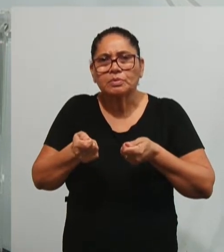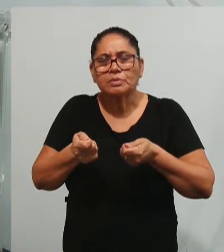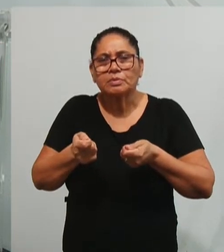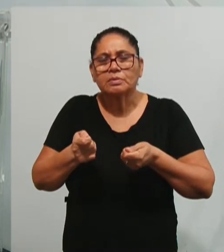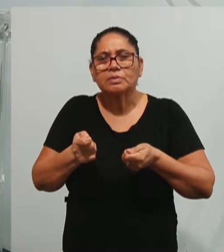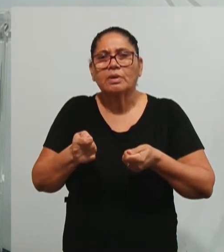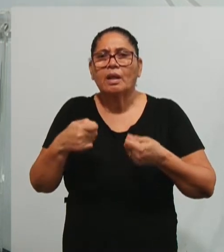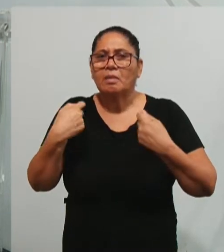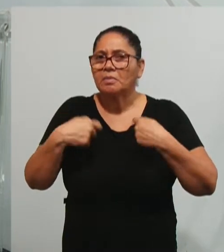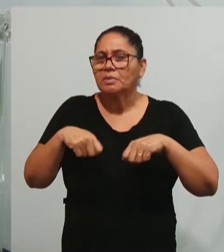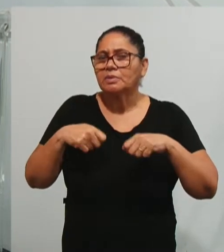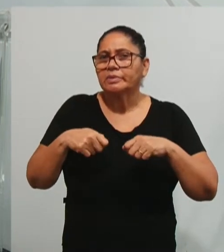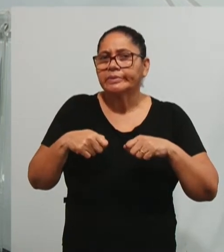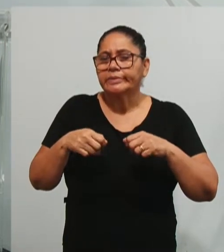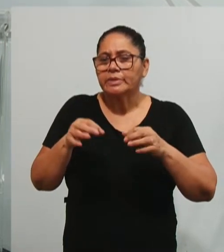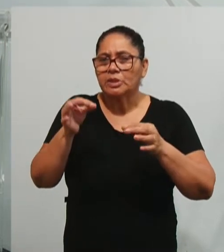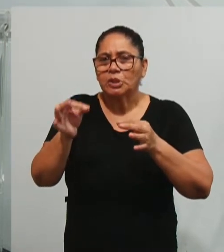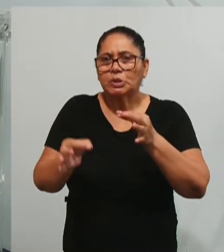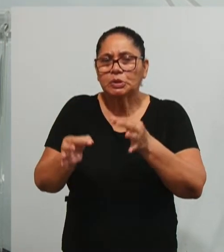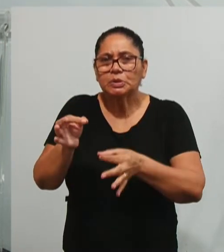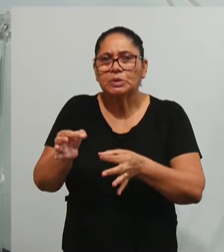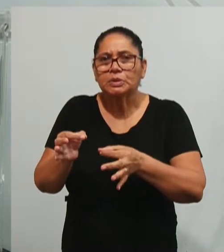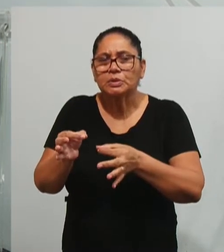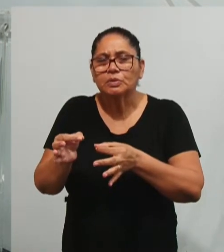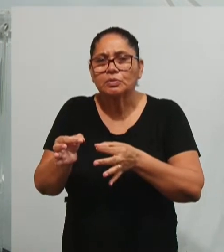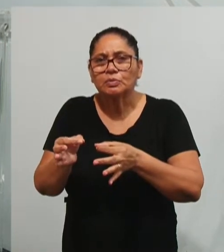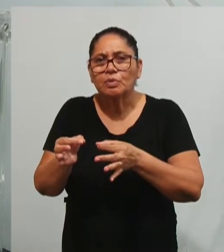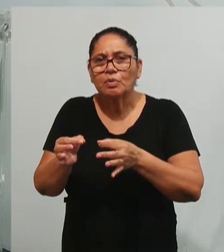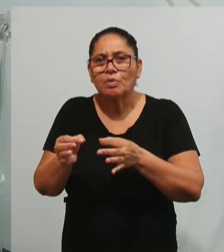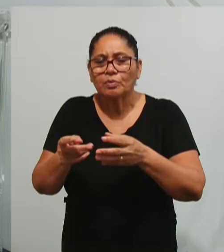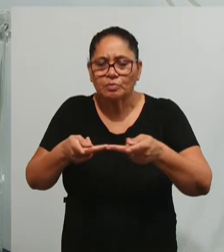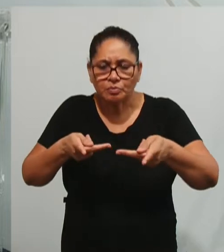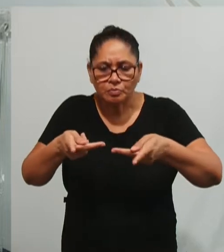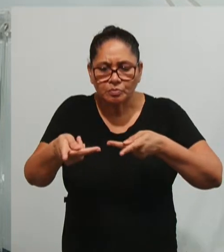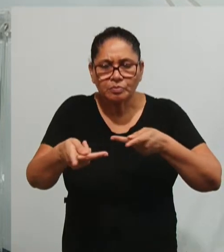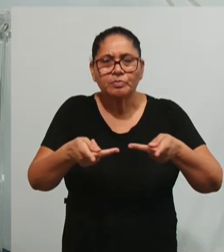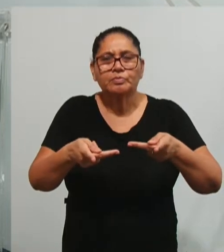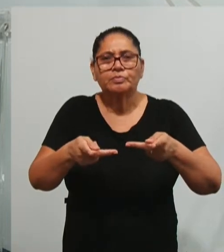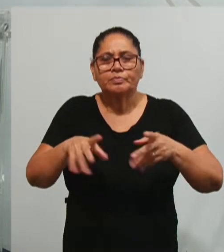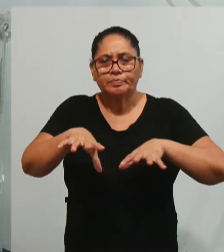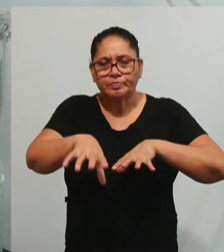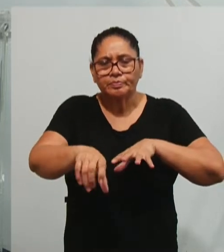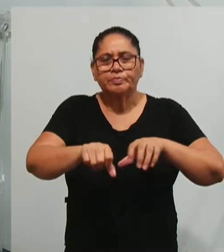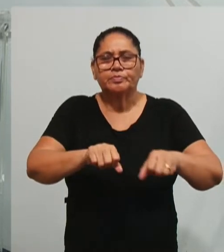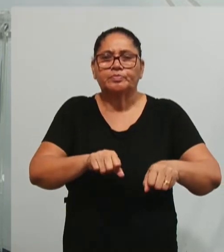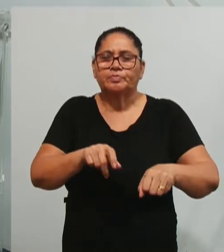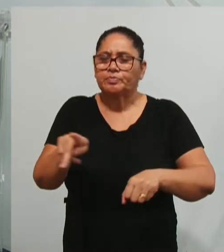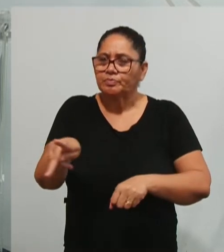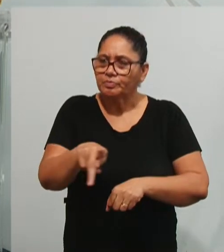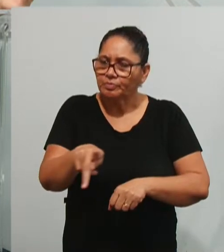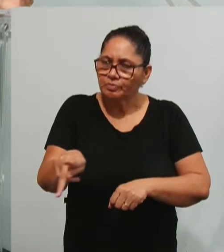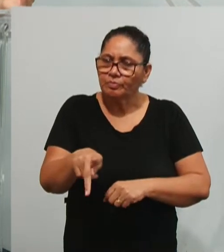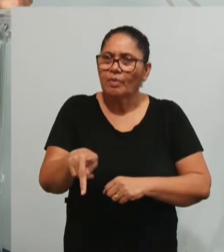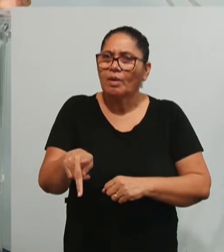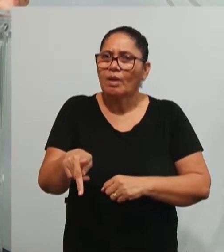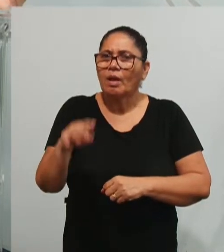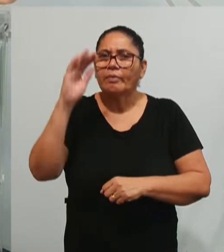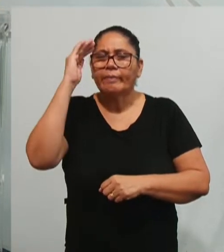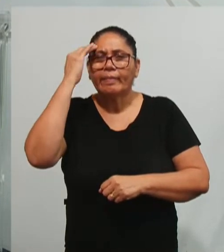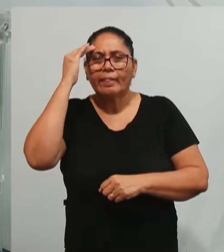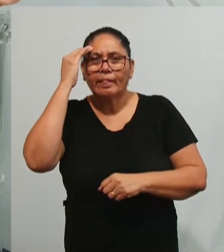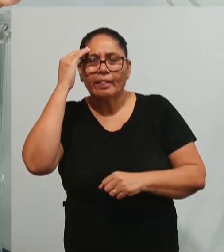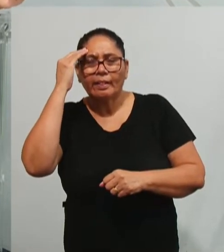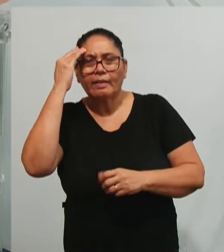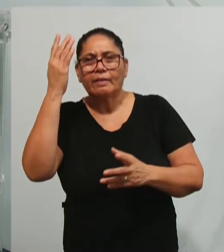também inclua no seu plano um bom projeto de formação docente que a gente precisa compreender o que a modalidade